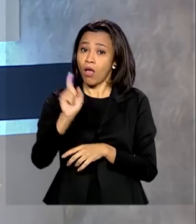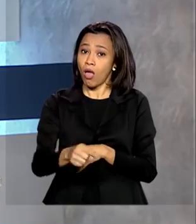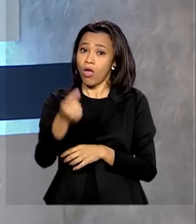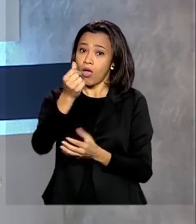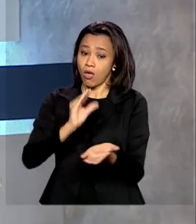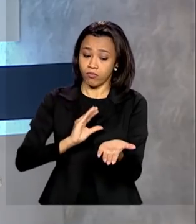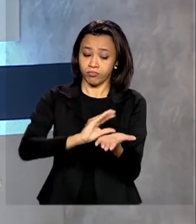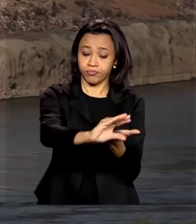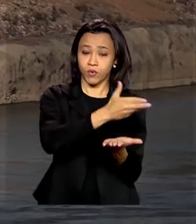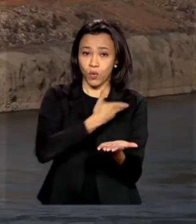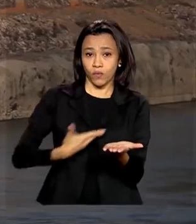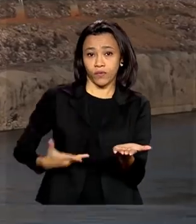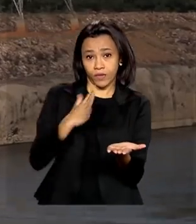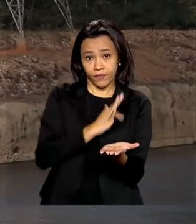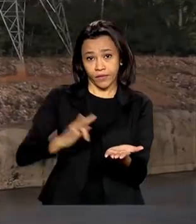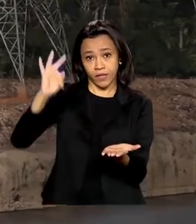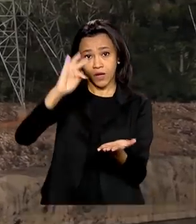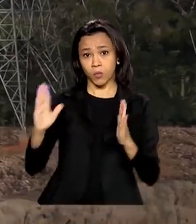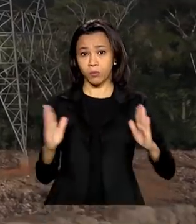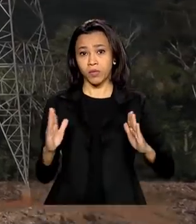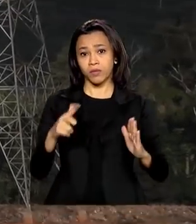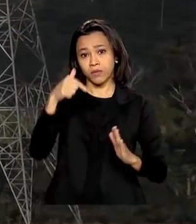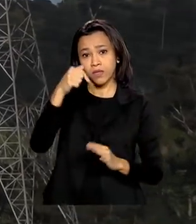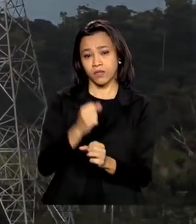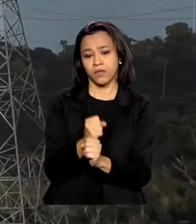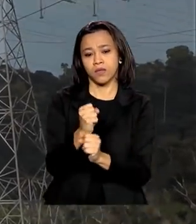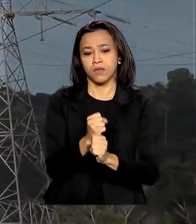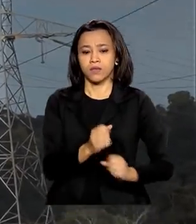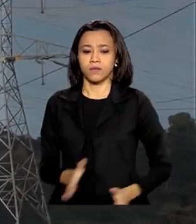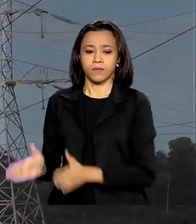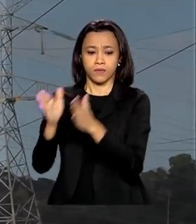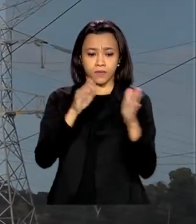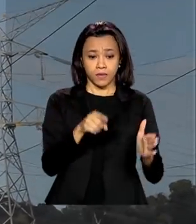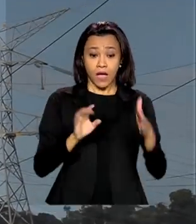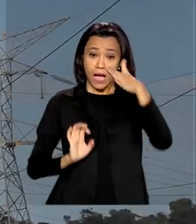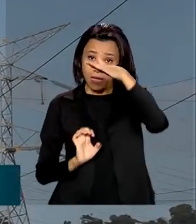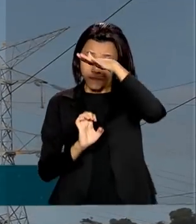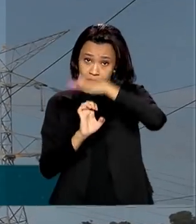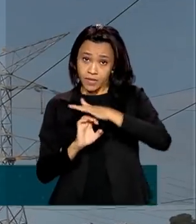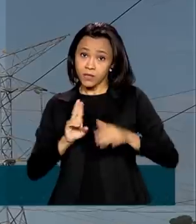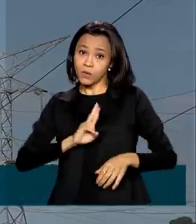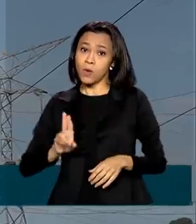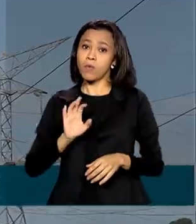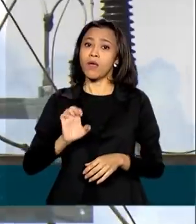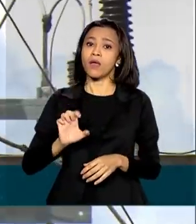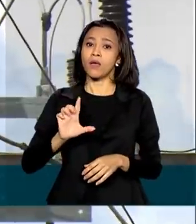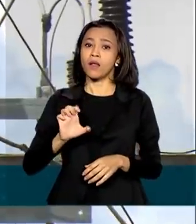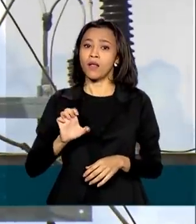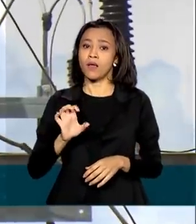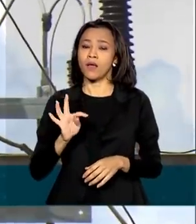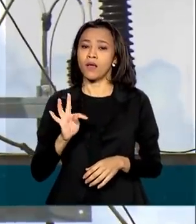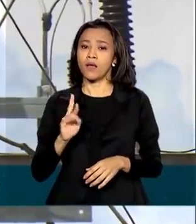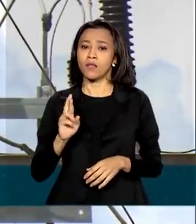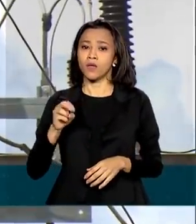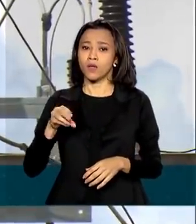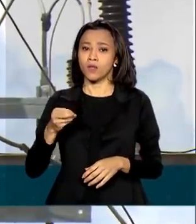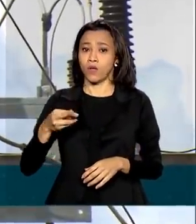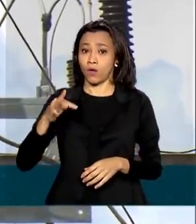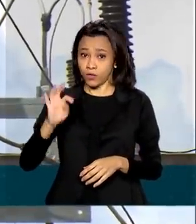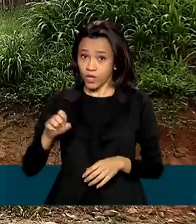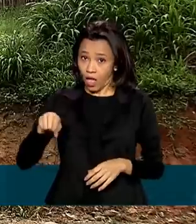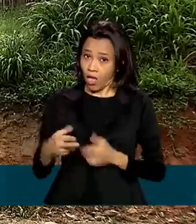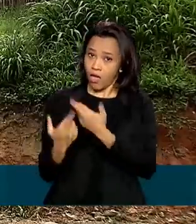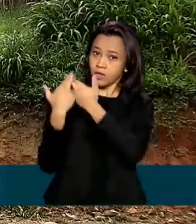sete anos. A Eletronorte será responsável pela execução do programa no Amapá. Estudos serão